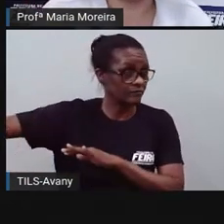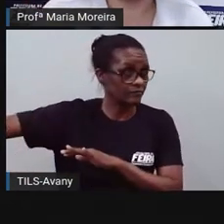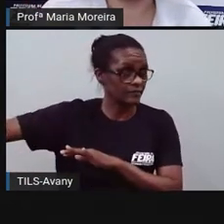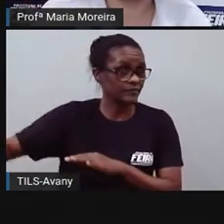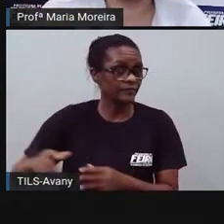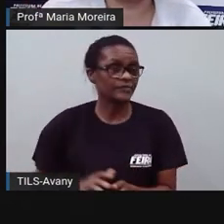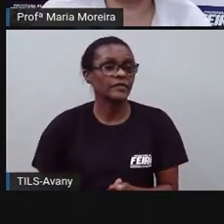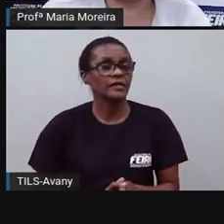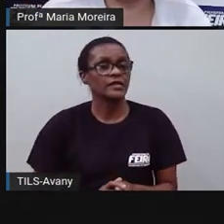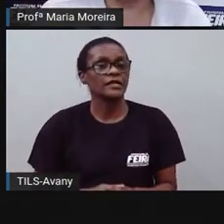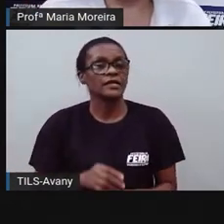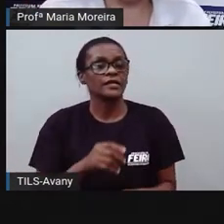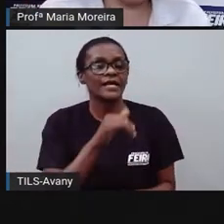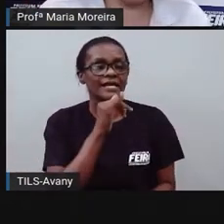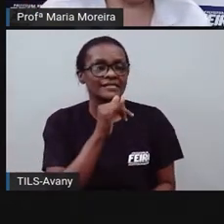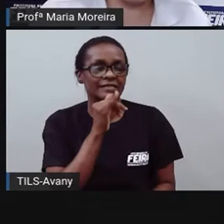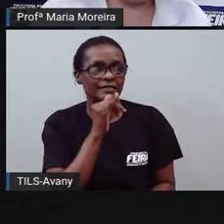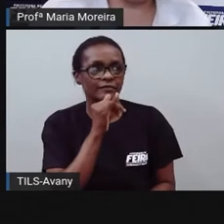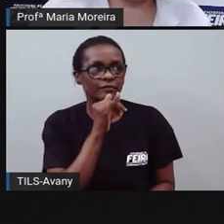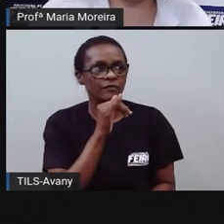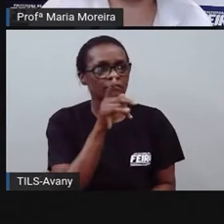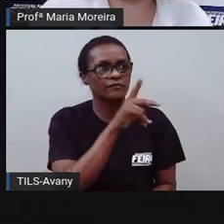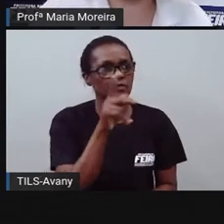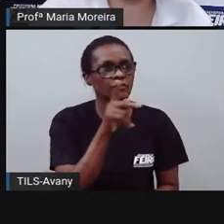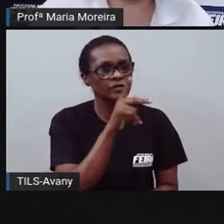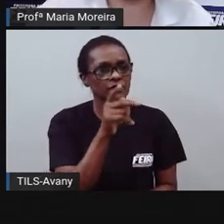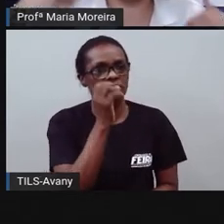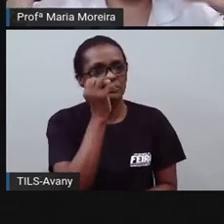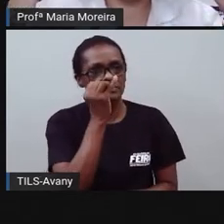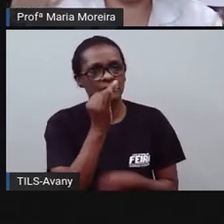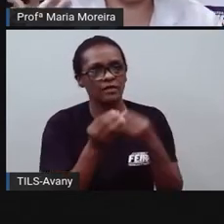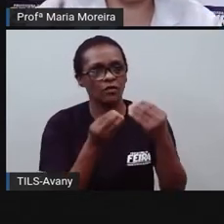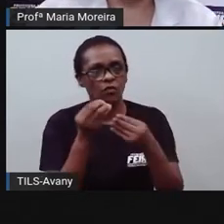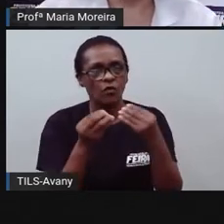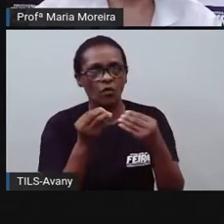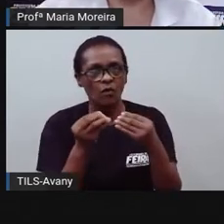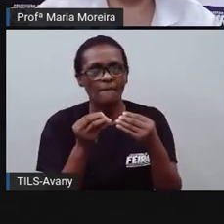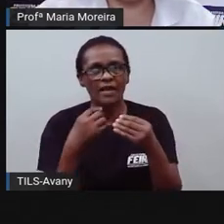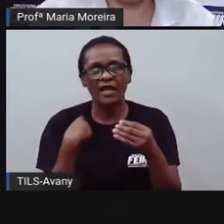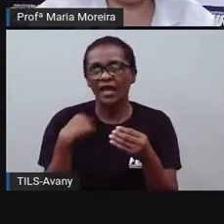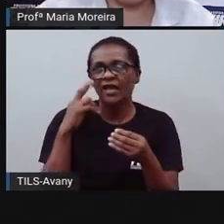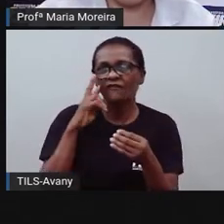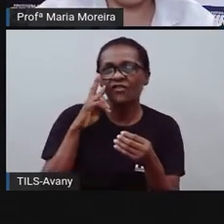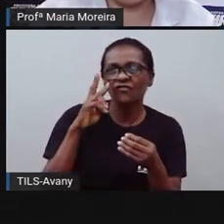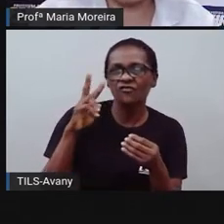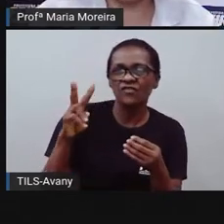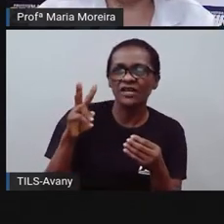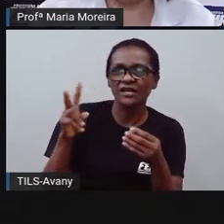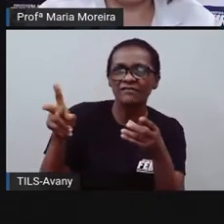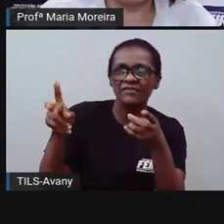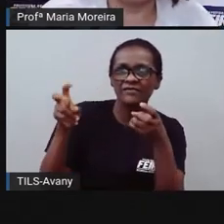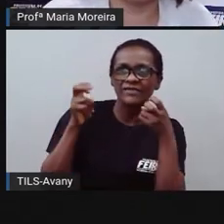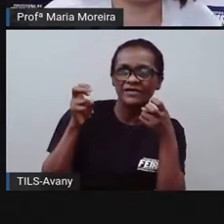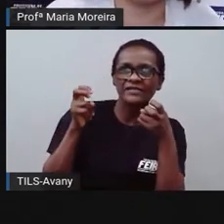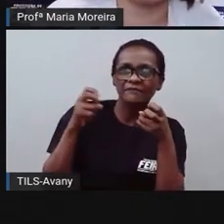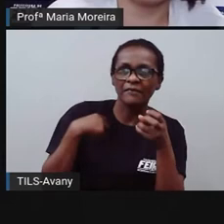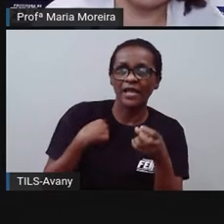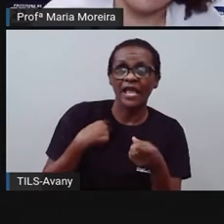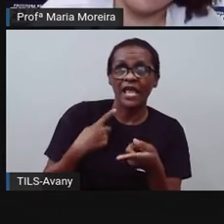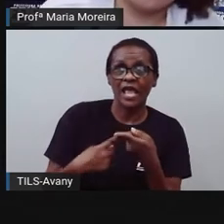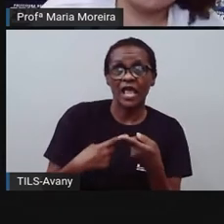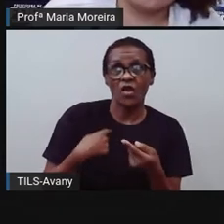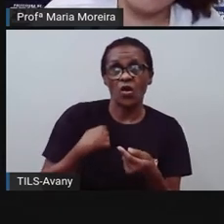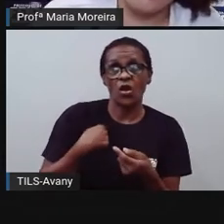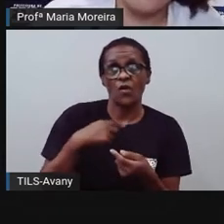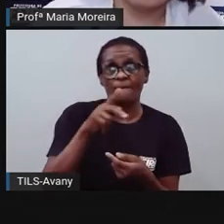relação aos professores. Então, obviamente, eu vou ter o meu olhar aí de professora, não é isso? Bom, então, a linguagem,